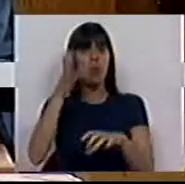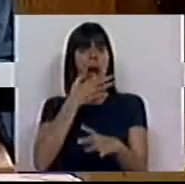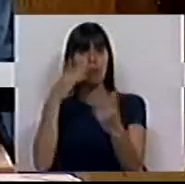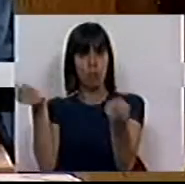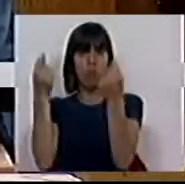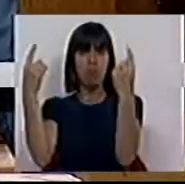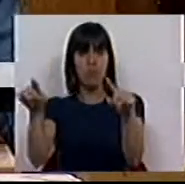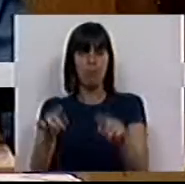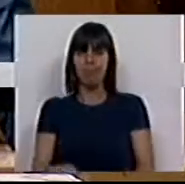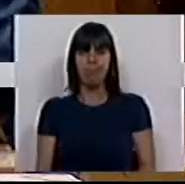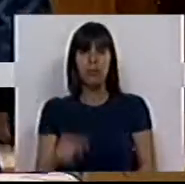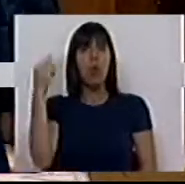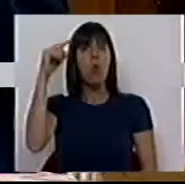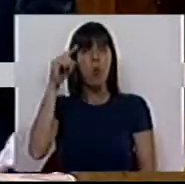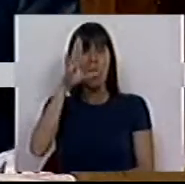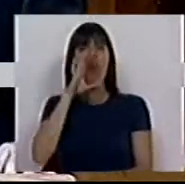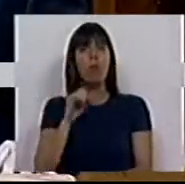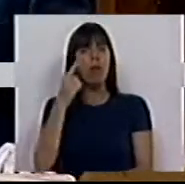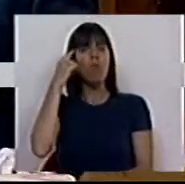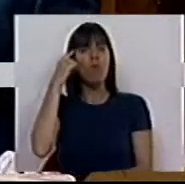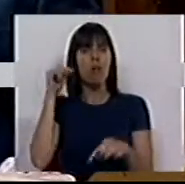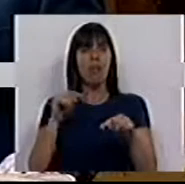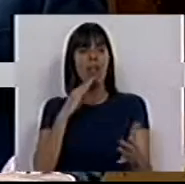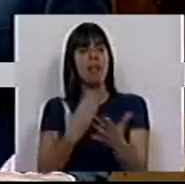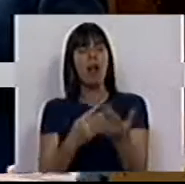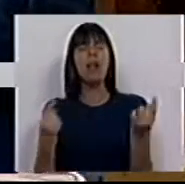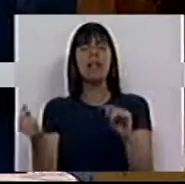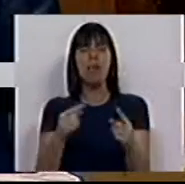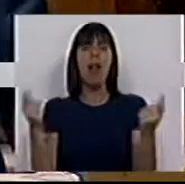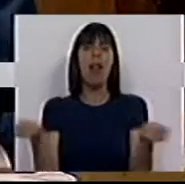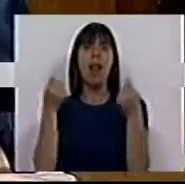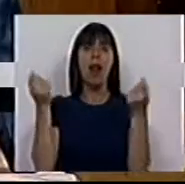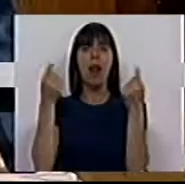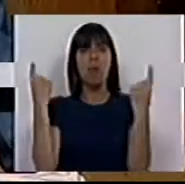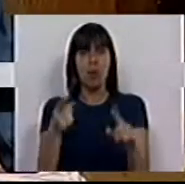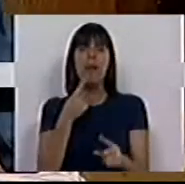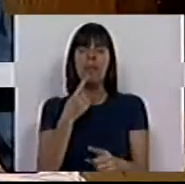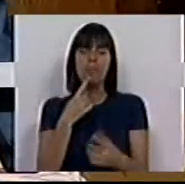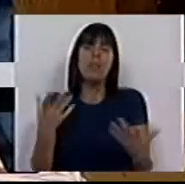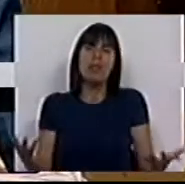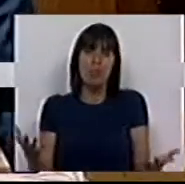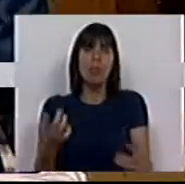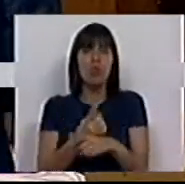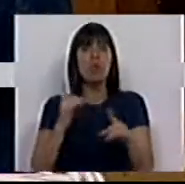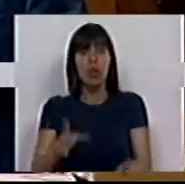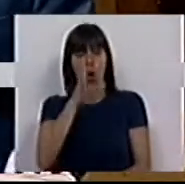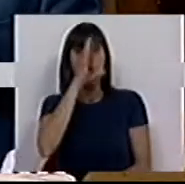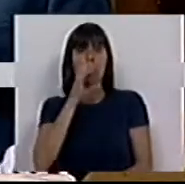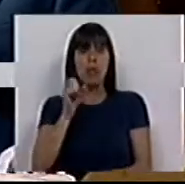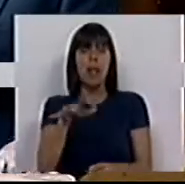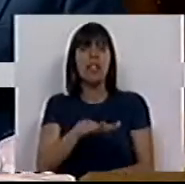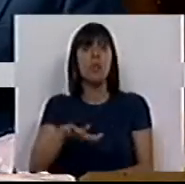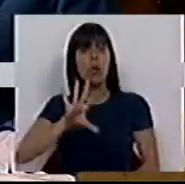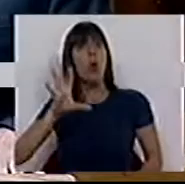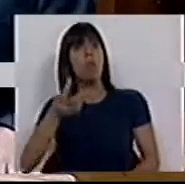país com propaganda. Mas a única coisa que o Governo trouxe a este debate foi propaganda. Percebemos, portanto, porque é que o estado do país